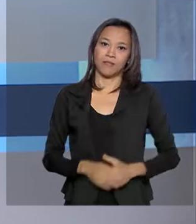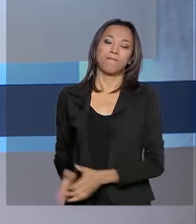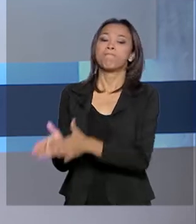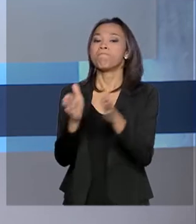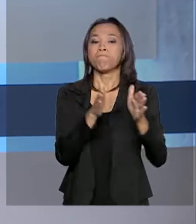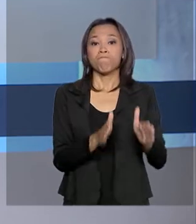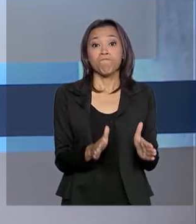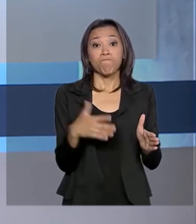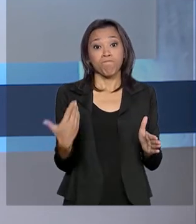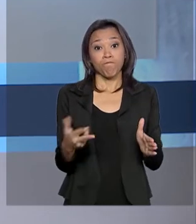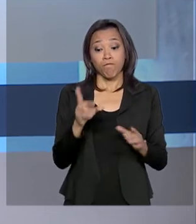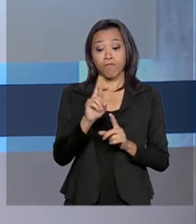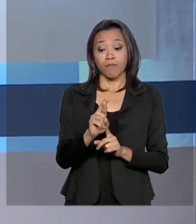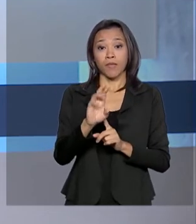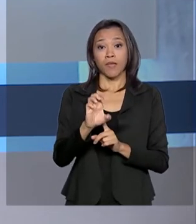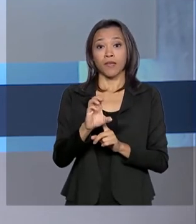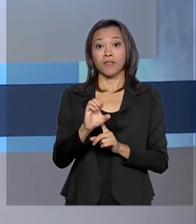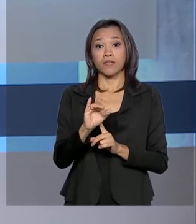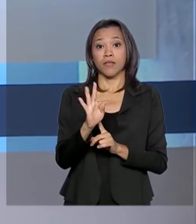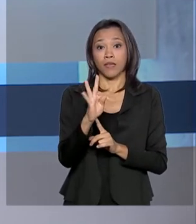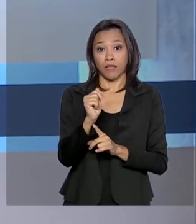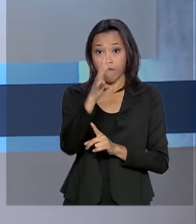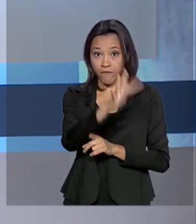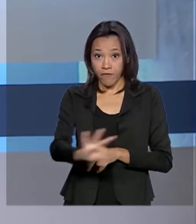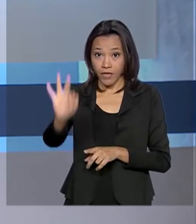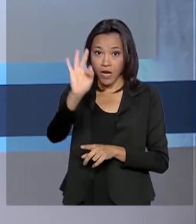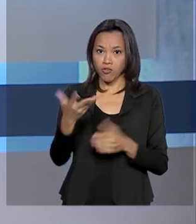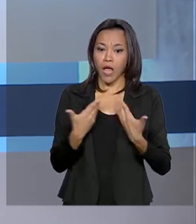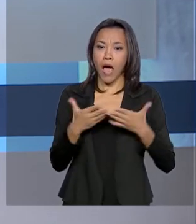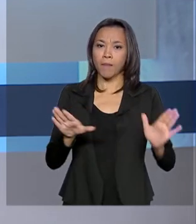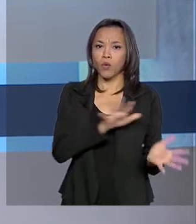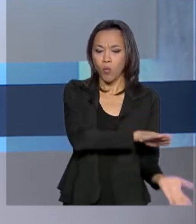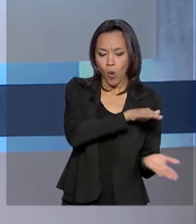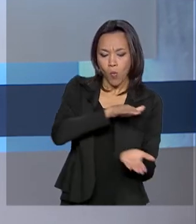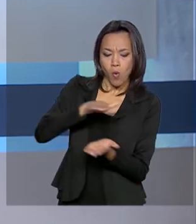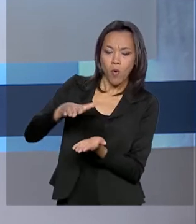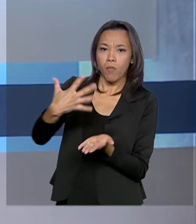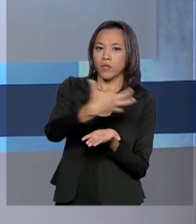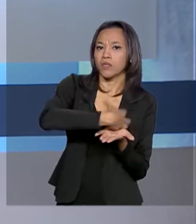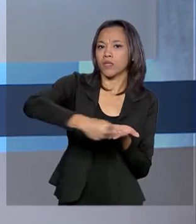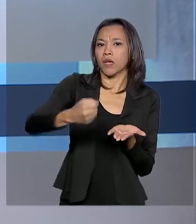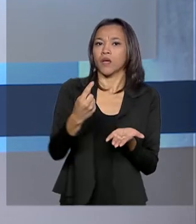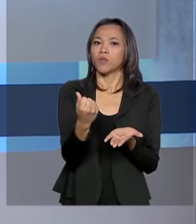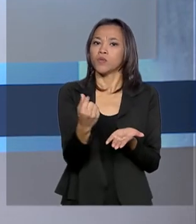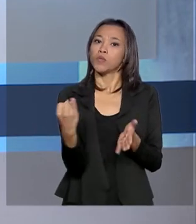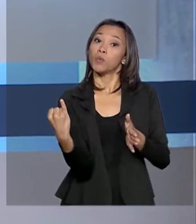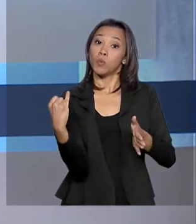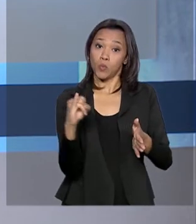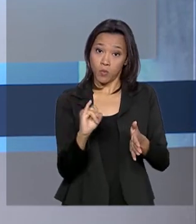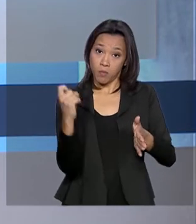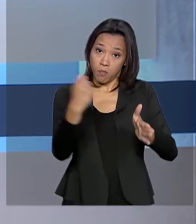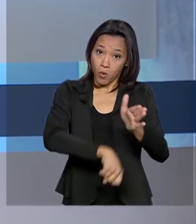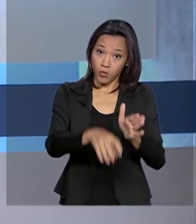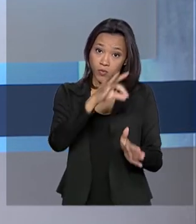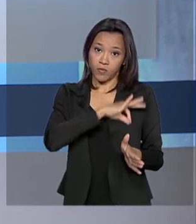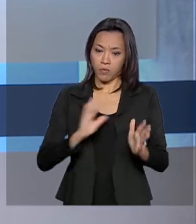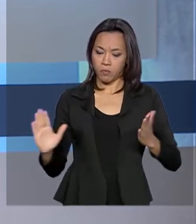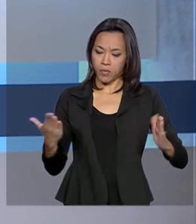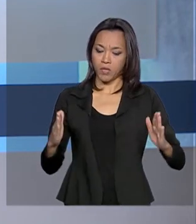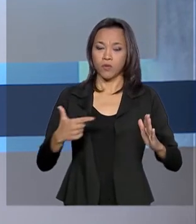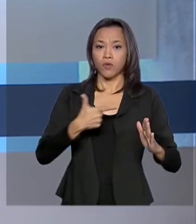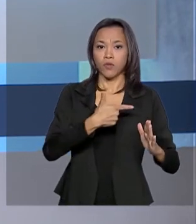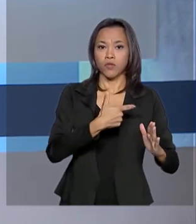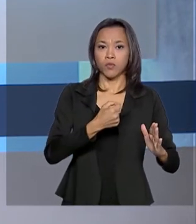A Receita Federal já liberou consulta ao lote residual de restituição do imposto de renda referente aos exercícios de